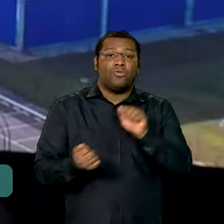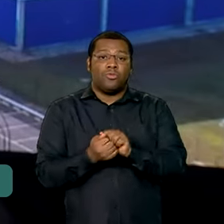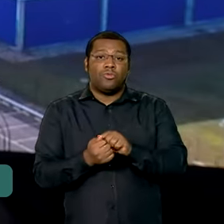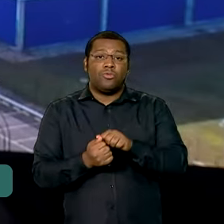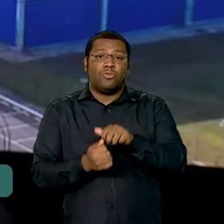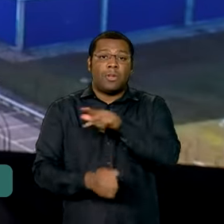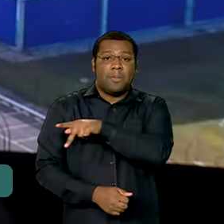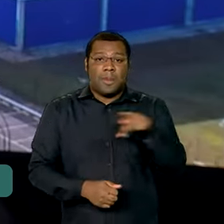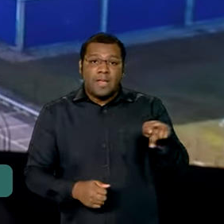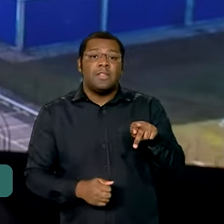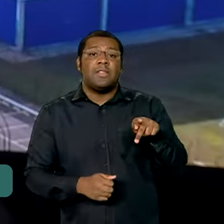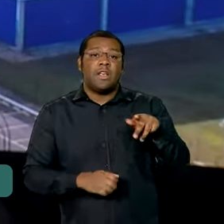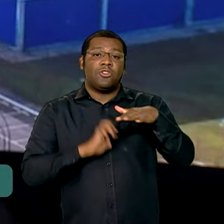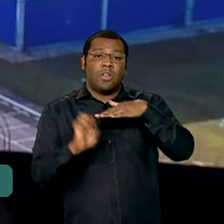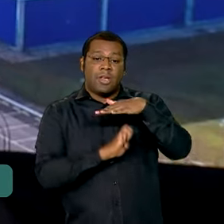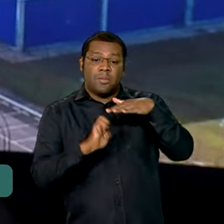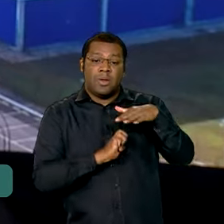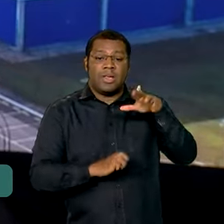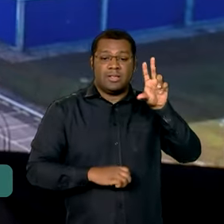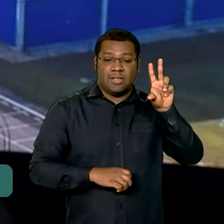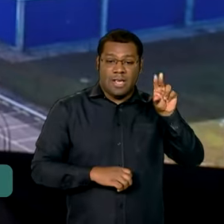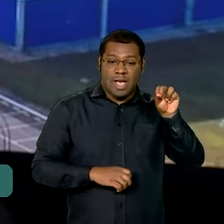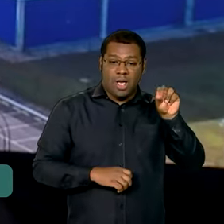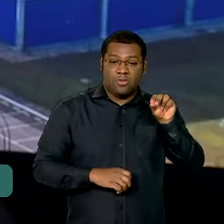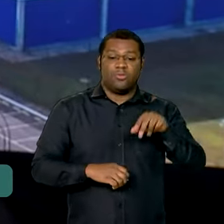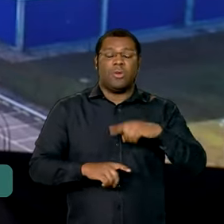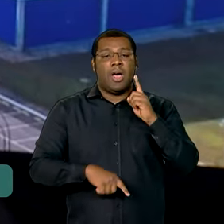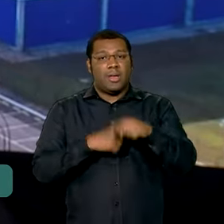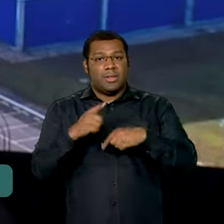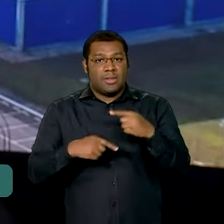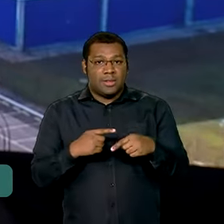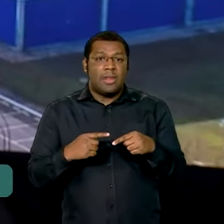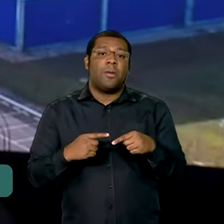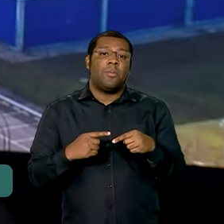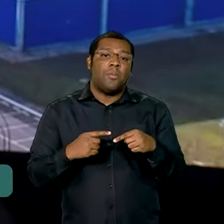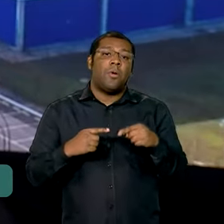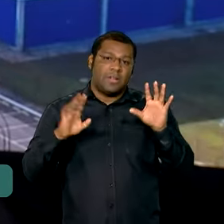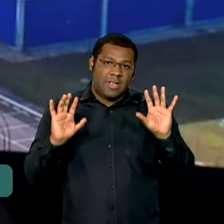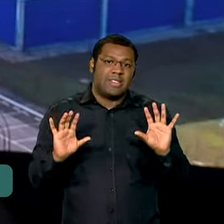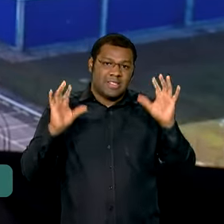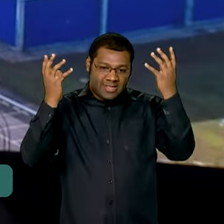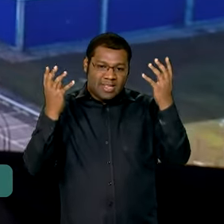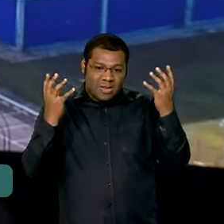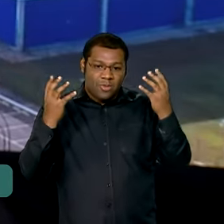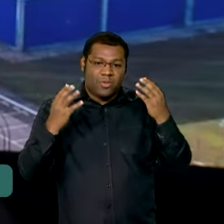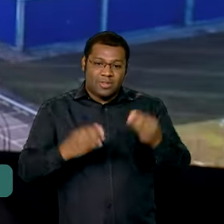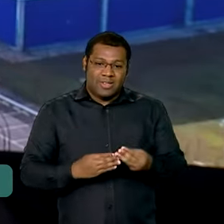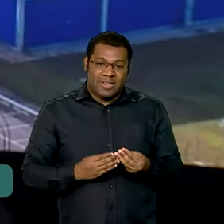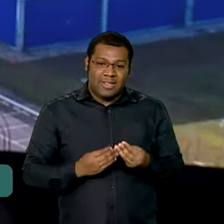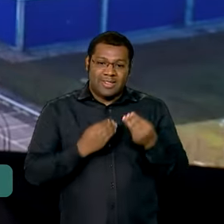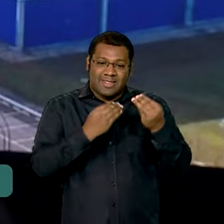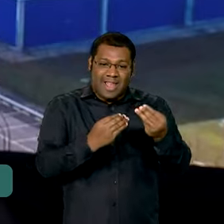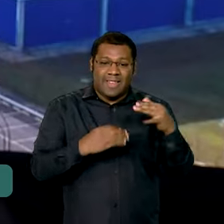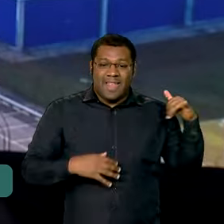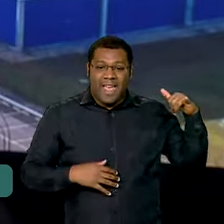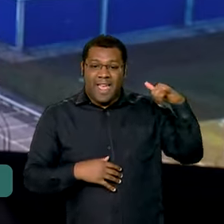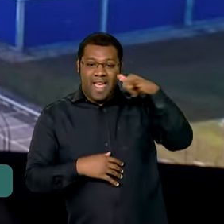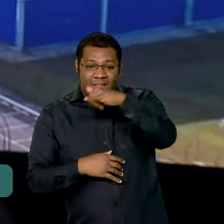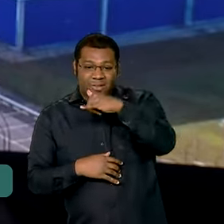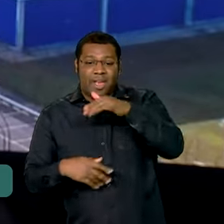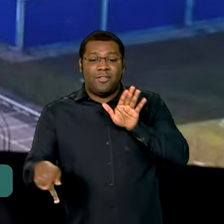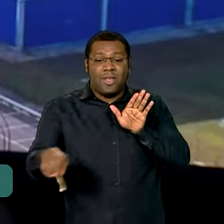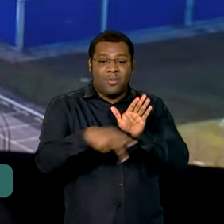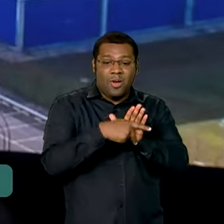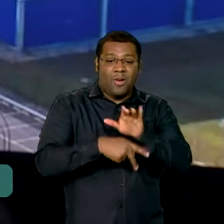John Hodges, e finaliza essa visita à cidade paulista com uma cerimônia de entrega de uma aeronave da Embraer